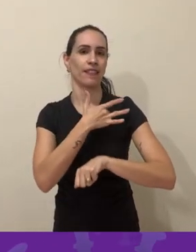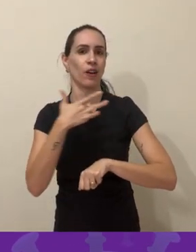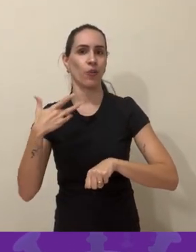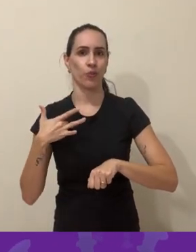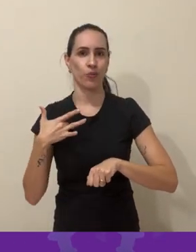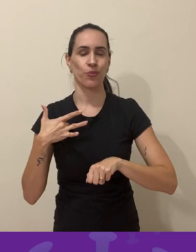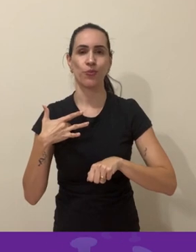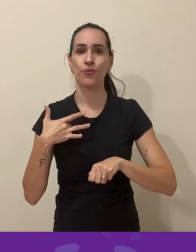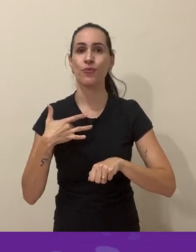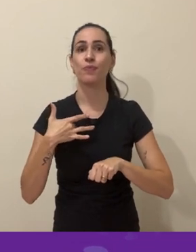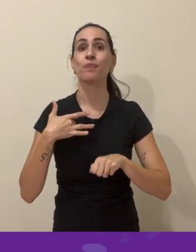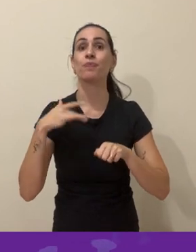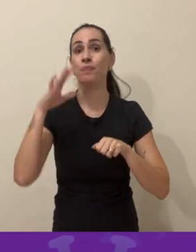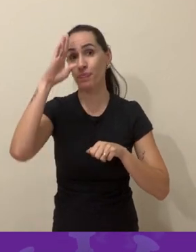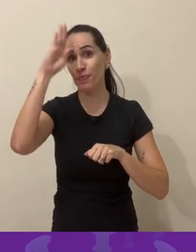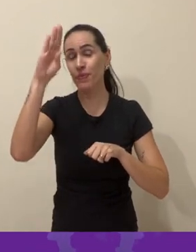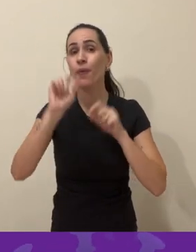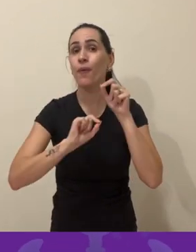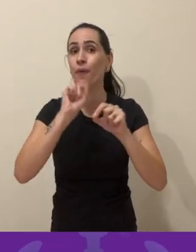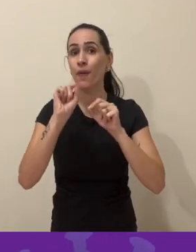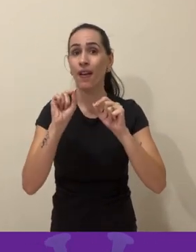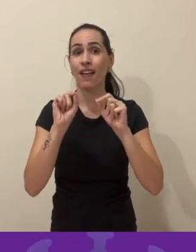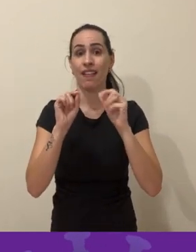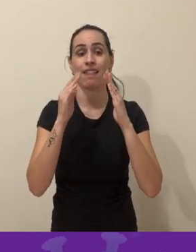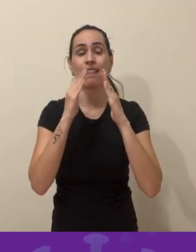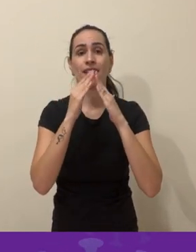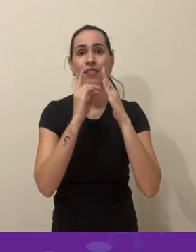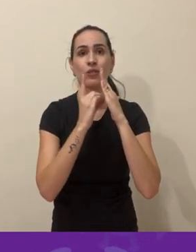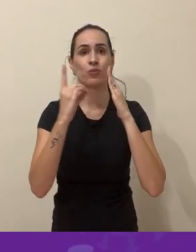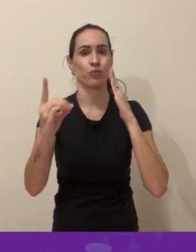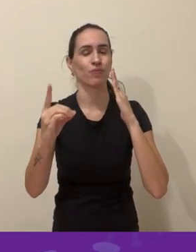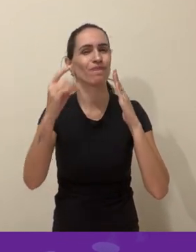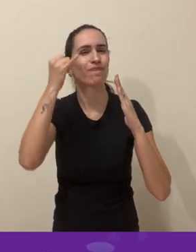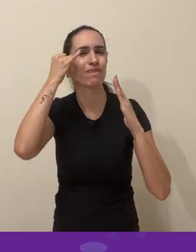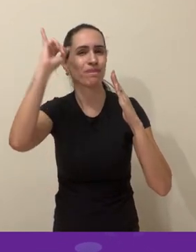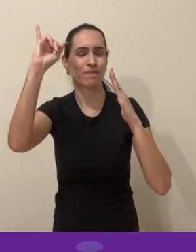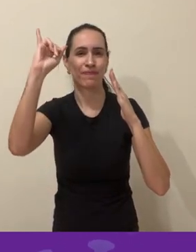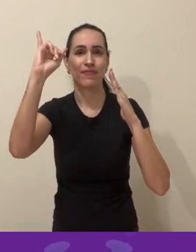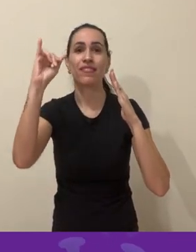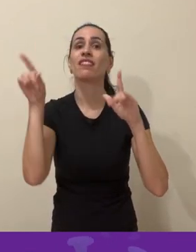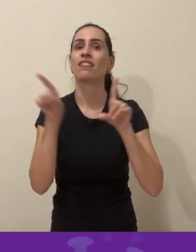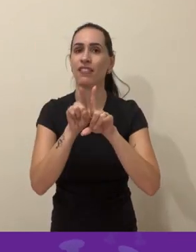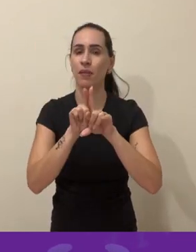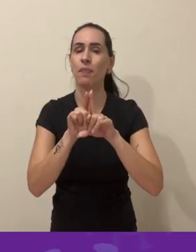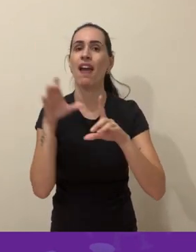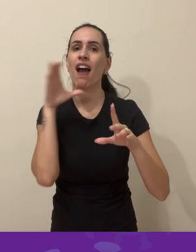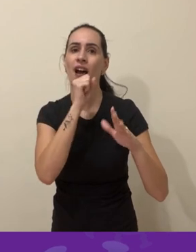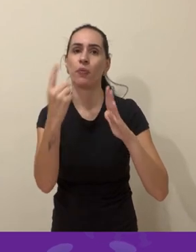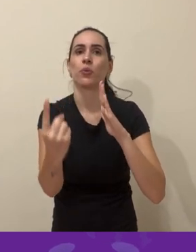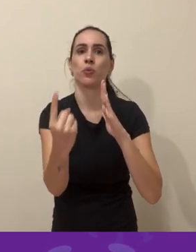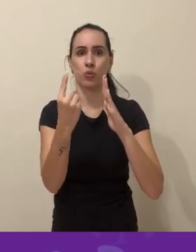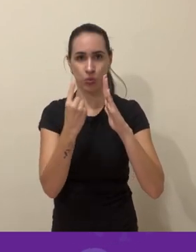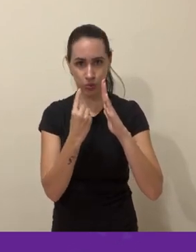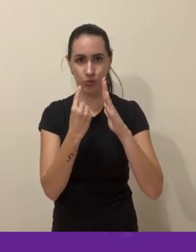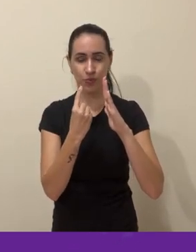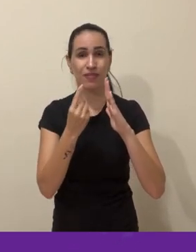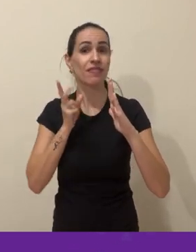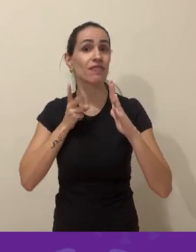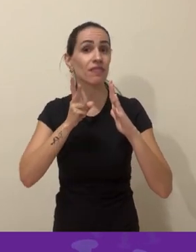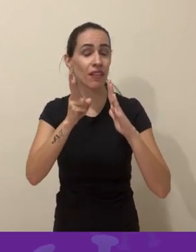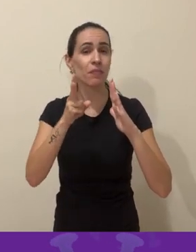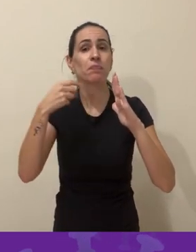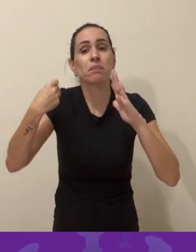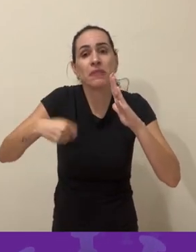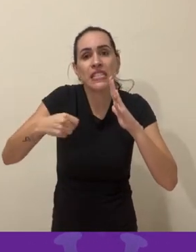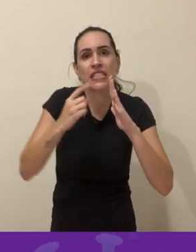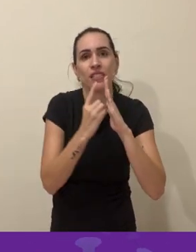Uma delas é sair o mínimo possível e voltar o mais rápido possível. A outra delas é todas